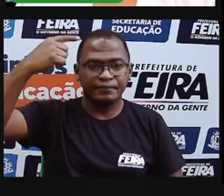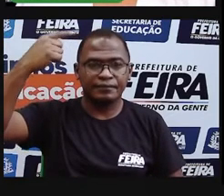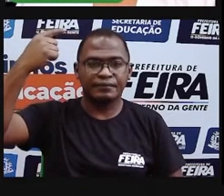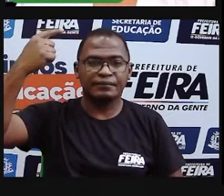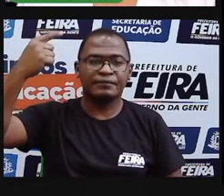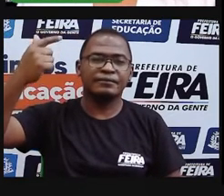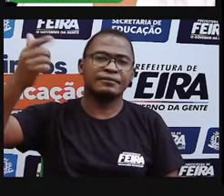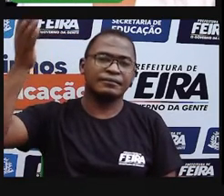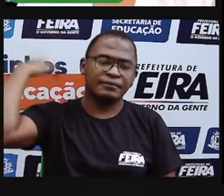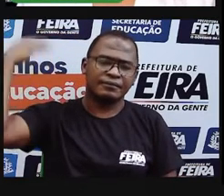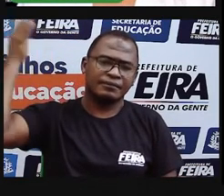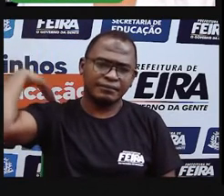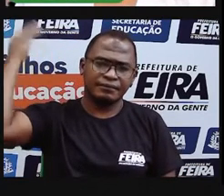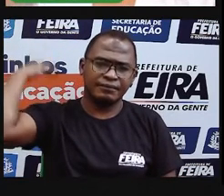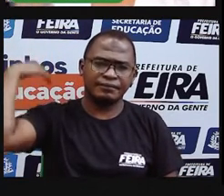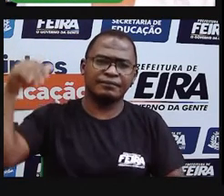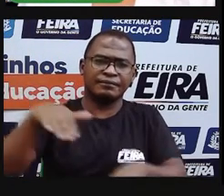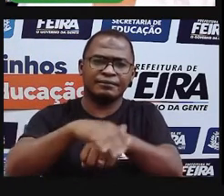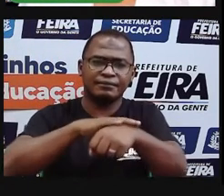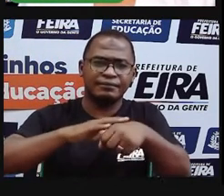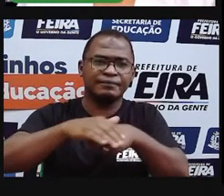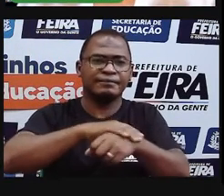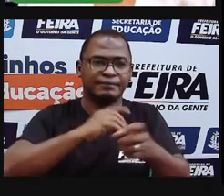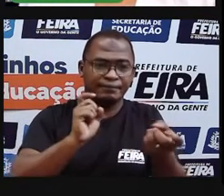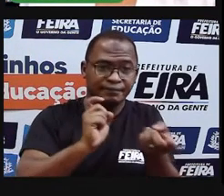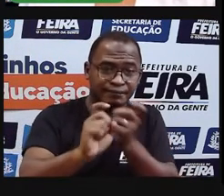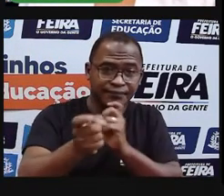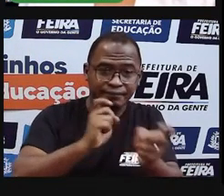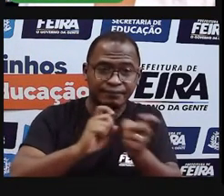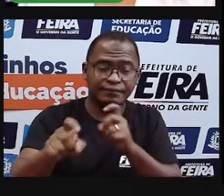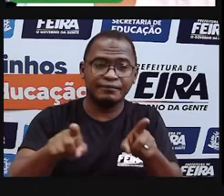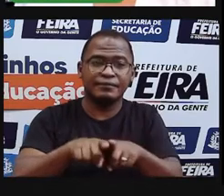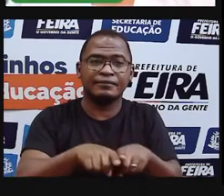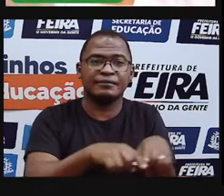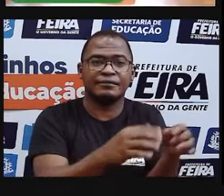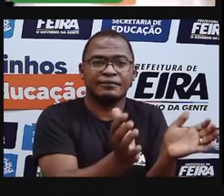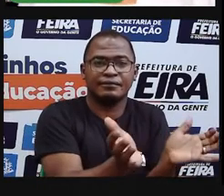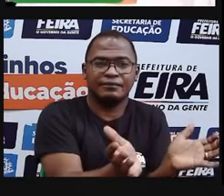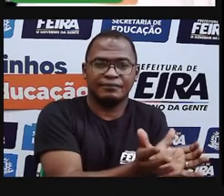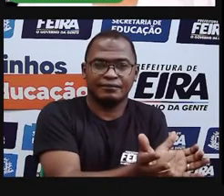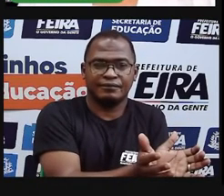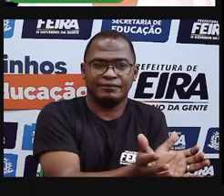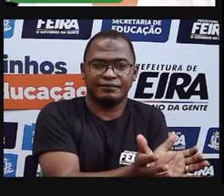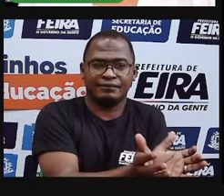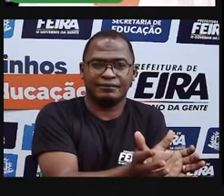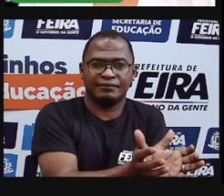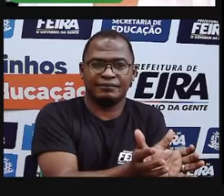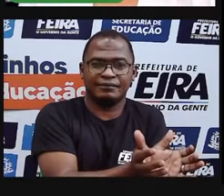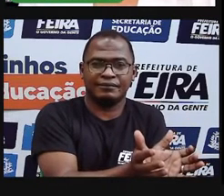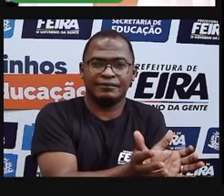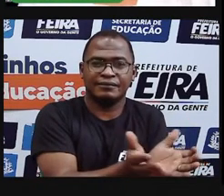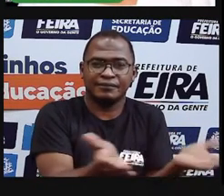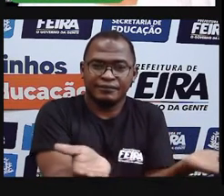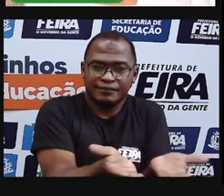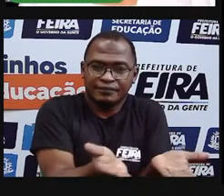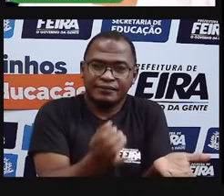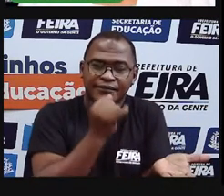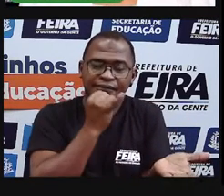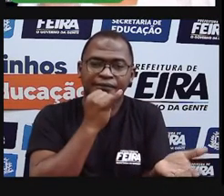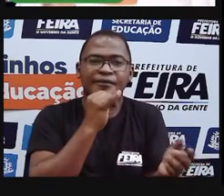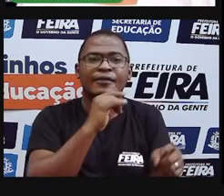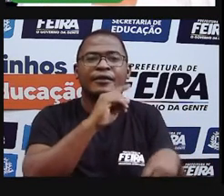diálogo que nós tivemos na última aula sobre comunidade. E vamos expandir um pouco da nossa aula